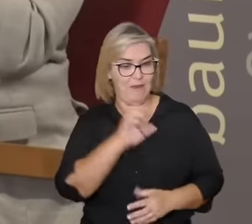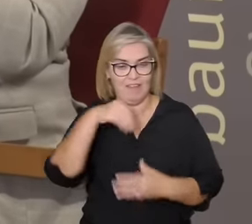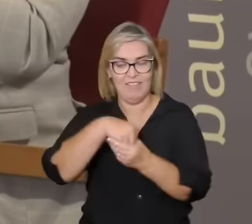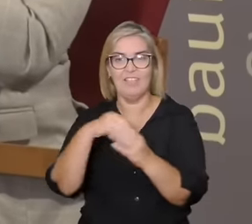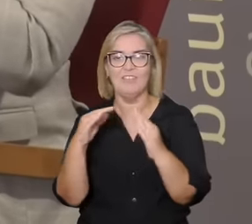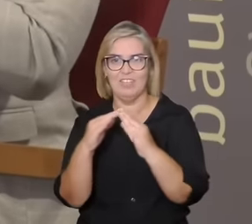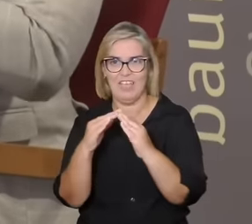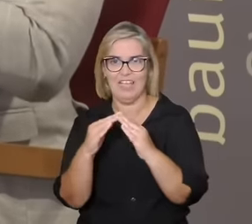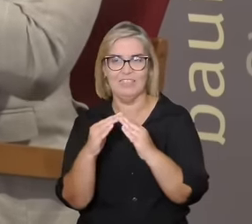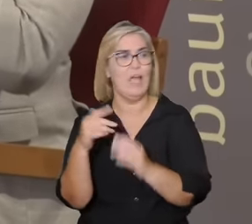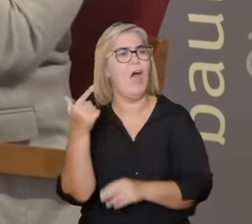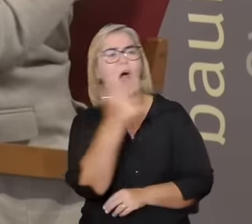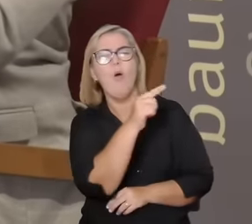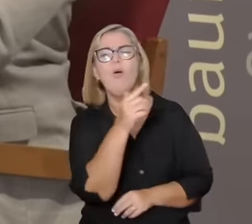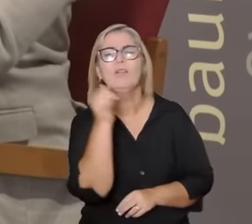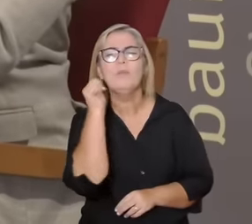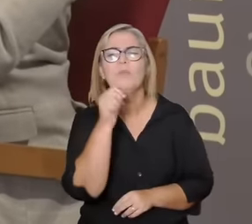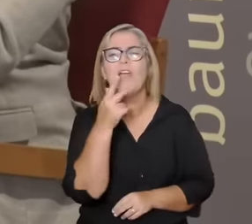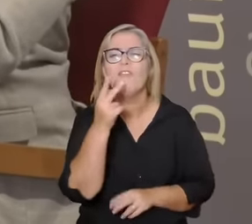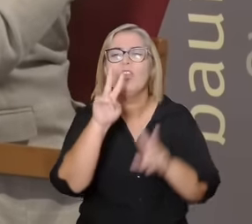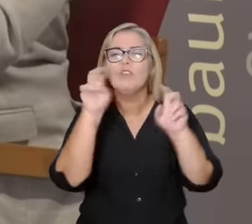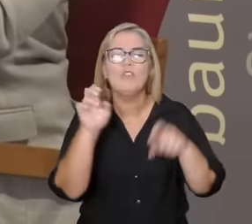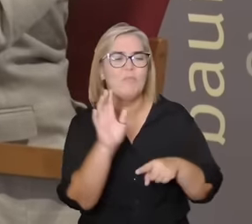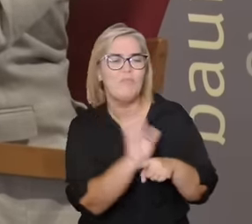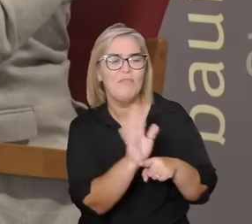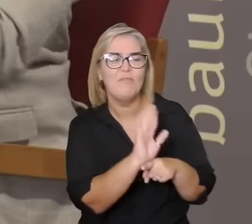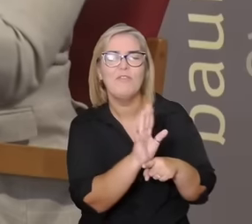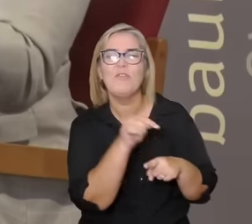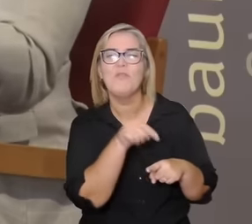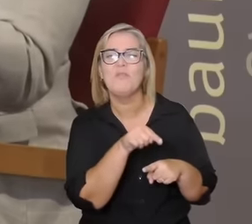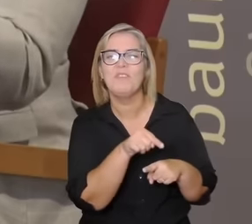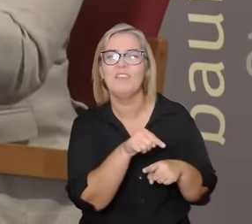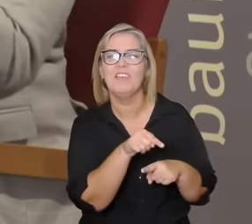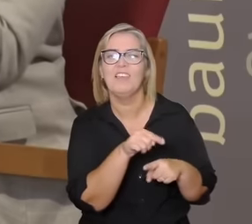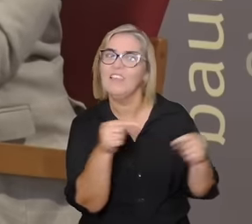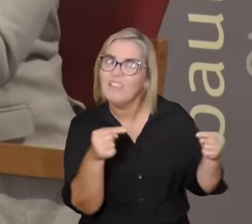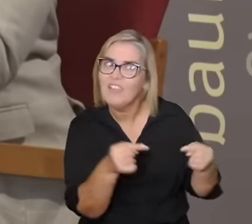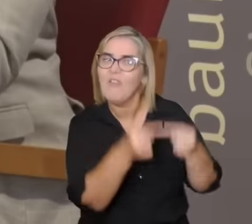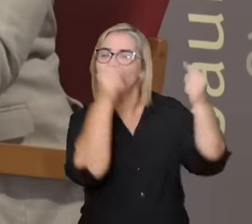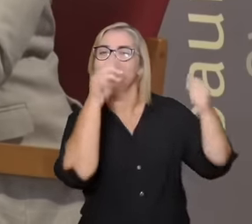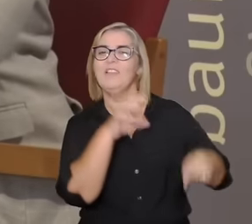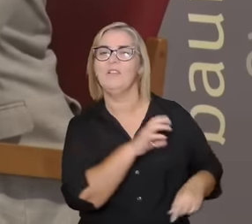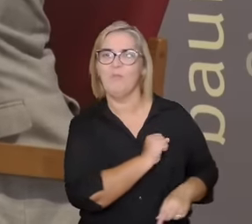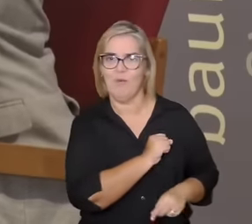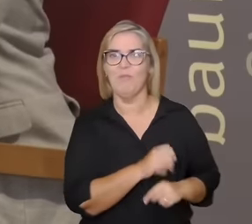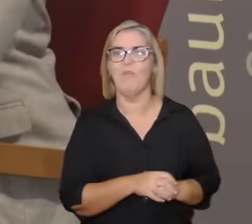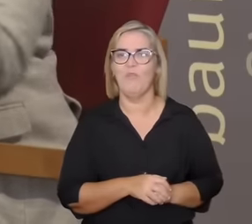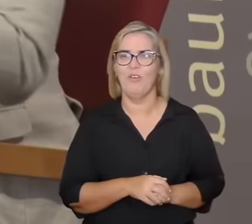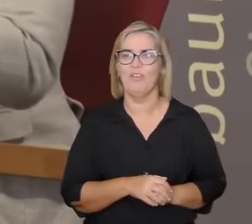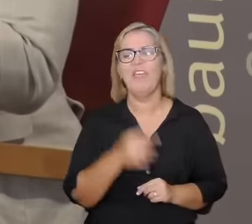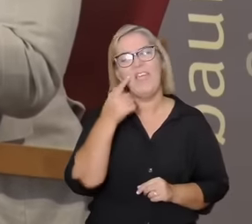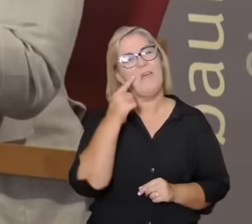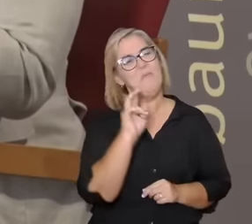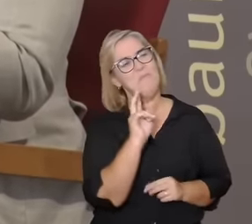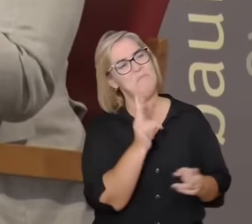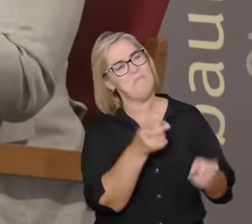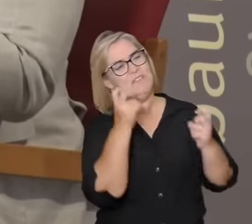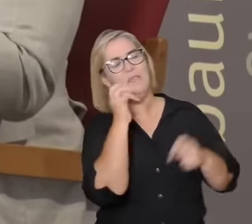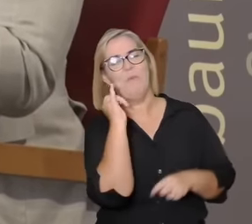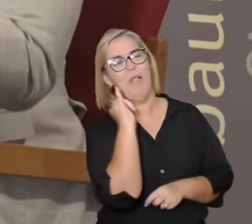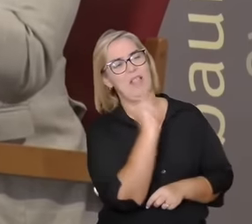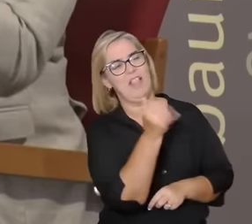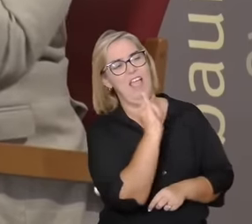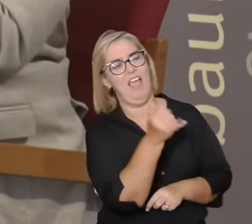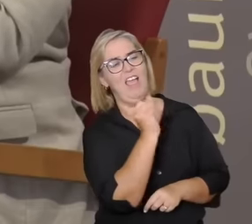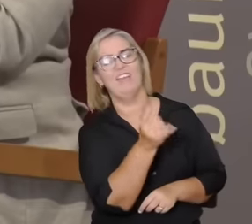filmes que ela viu que ela produz inspirando o amor eu vejo que a ideia de narrativa aqui faz muito sentido